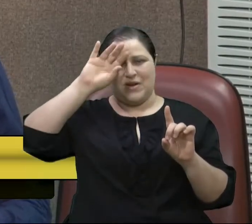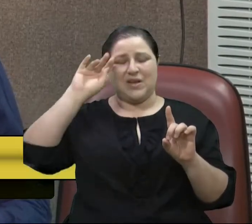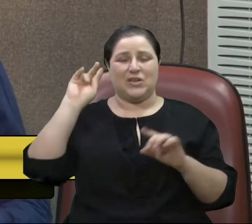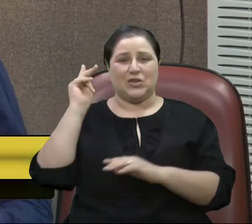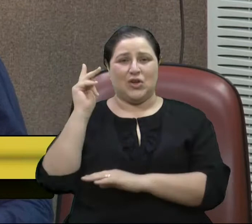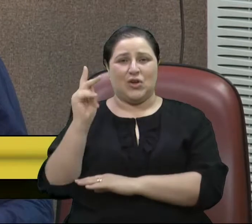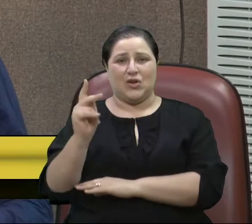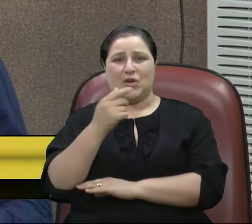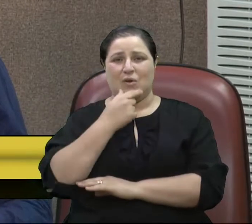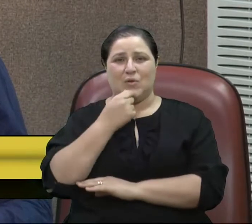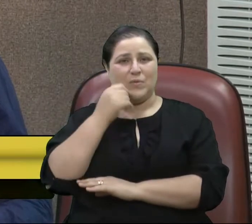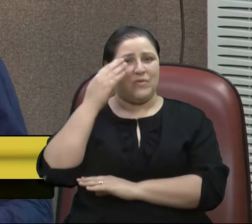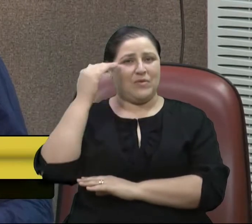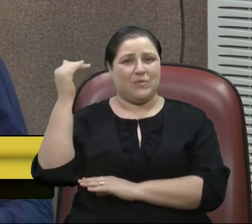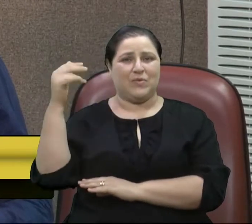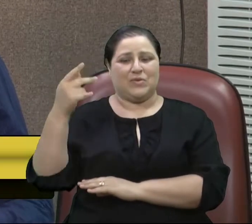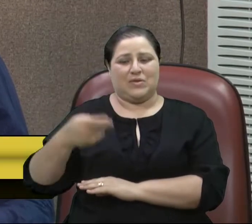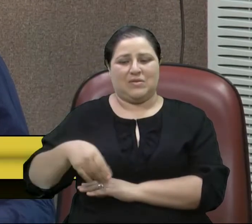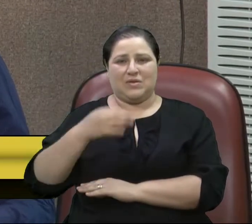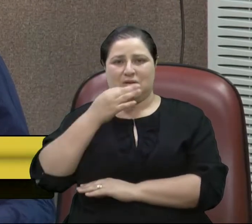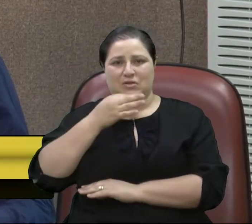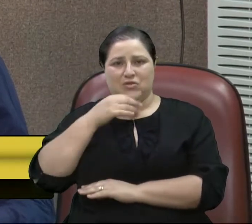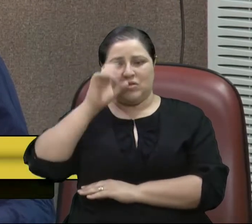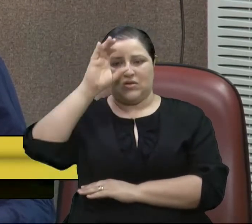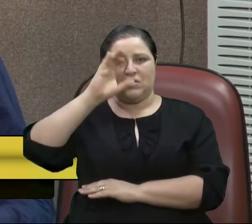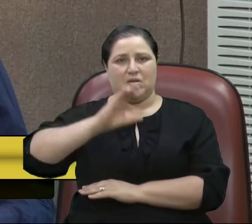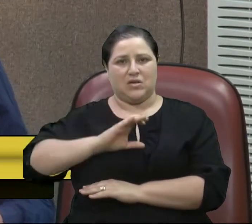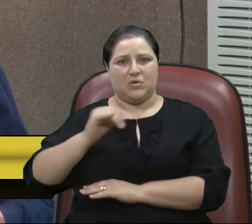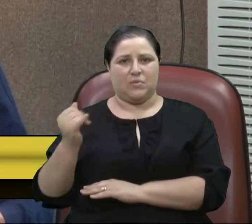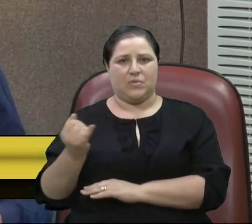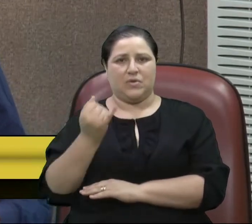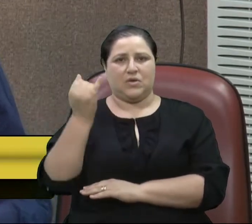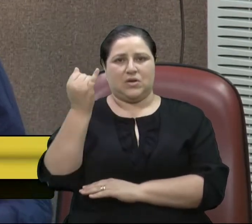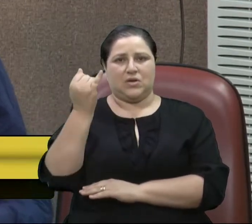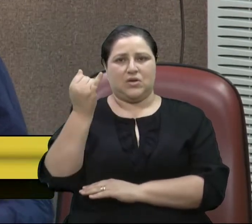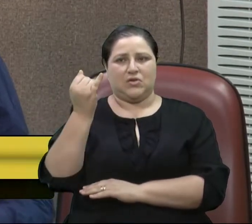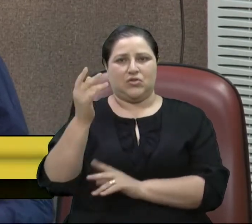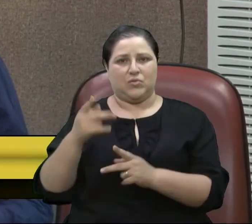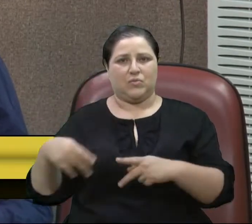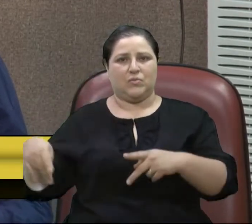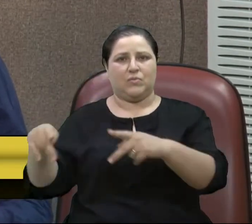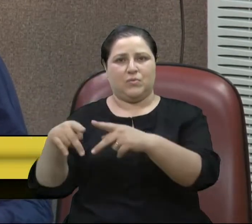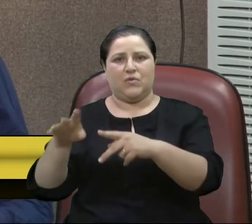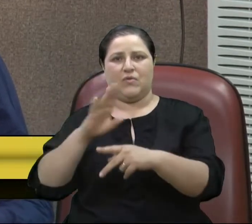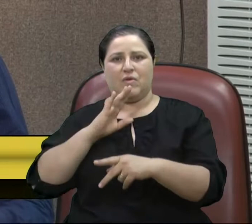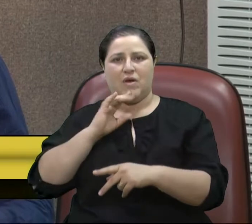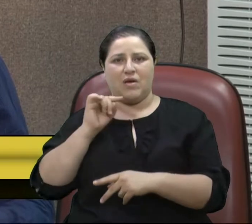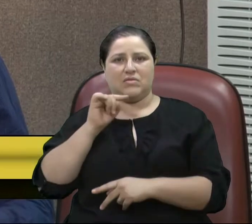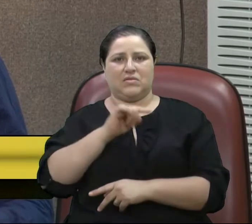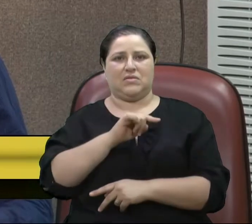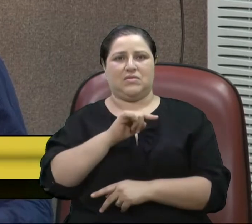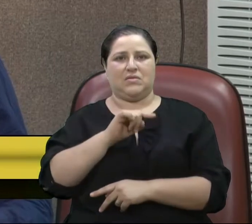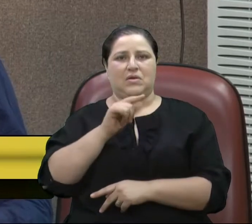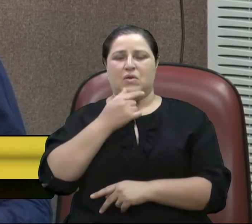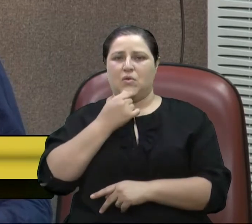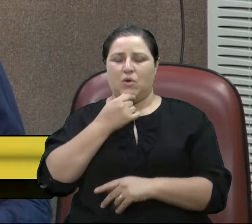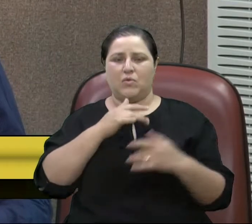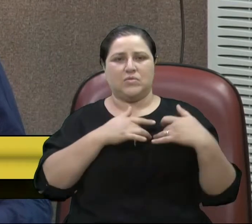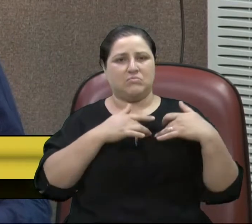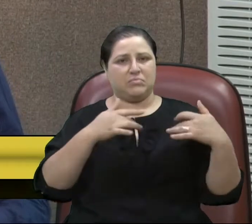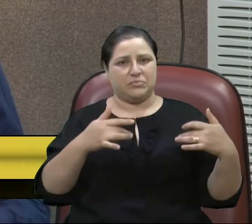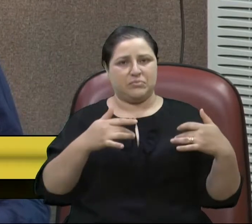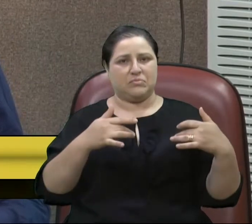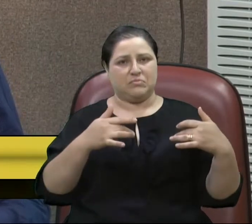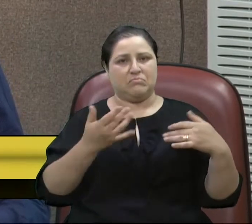caxiense, um grande cidadão, um grande homem público, um homem de bem, solidário,